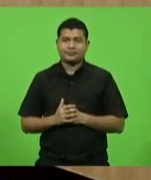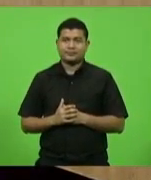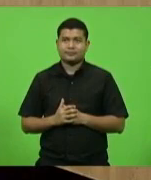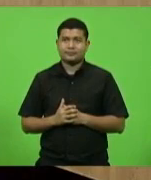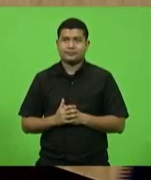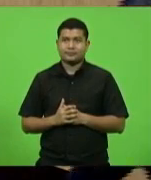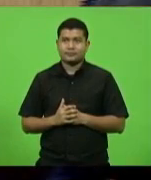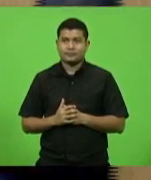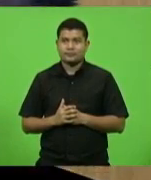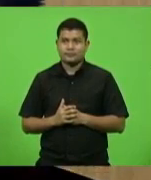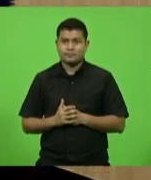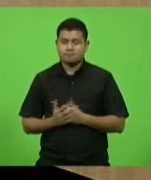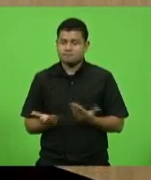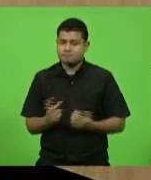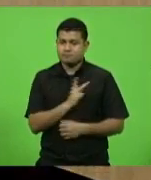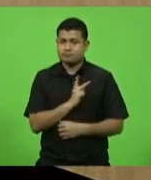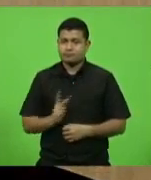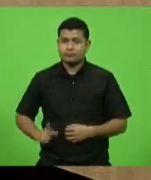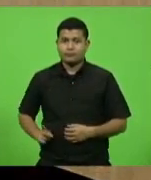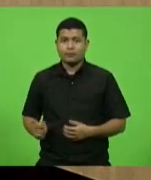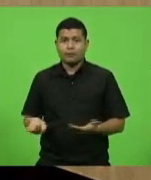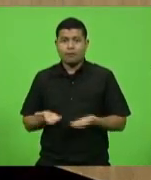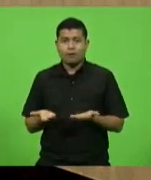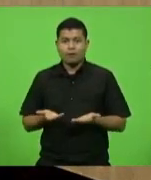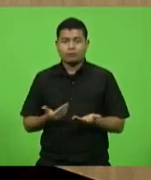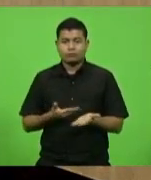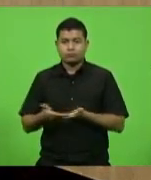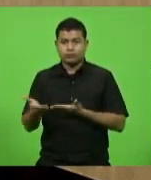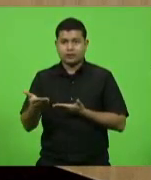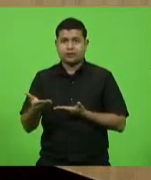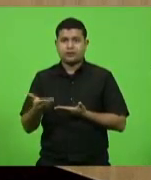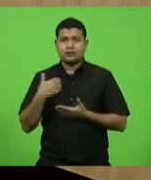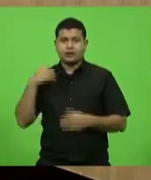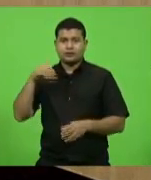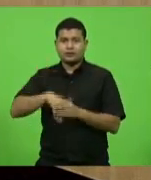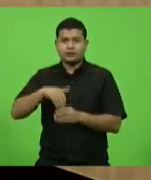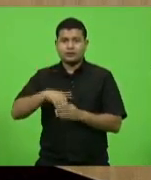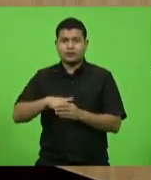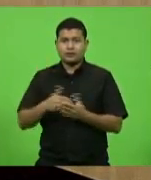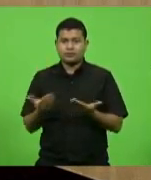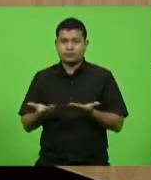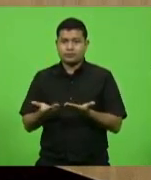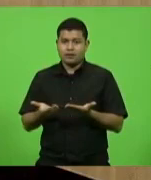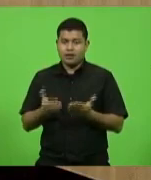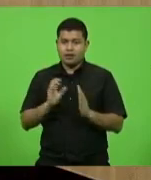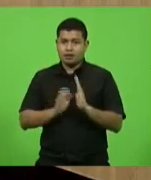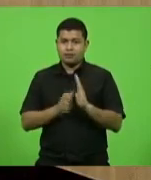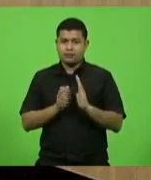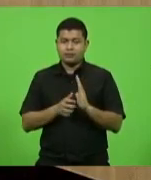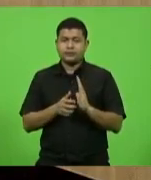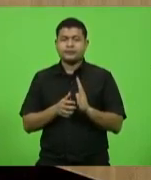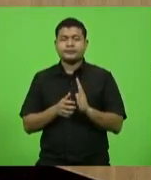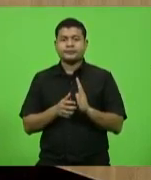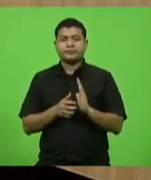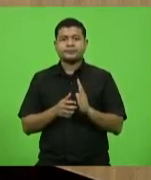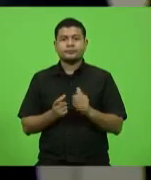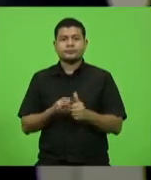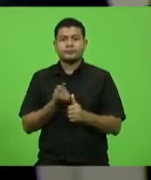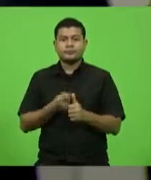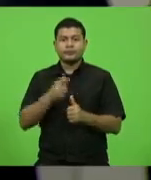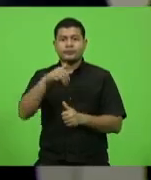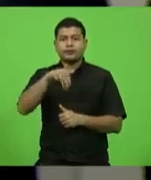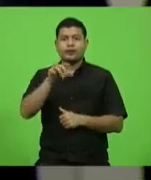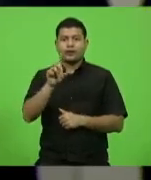Sr. Presidente, vamos iniciar a nossa votação pelas bancadas partidárias e a primeira é do